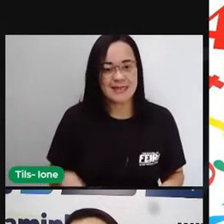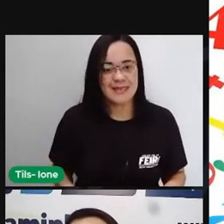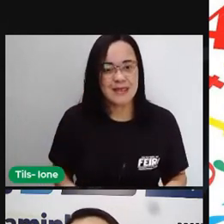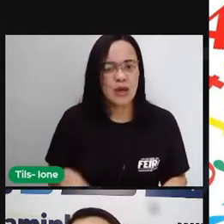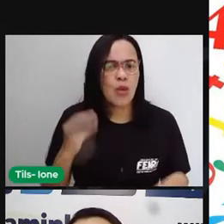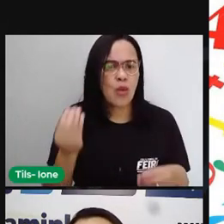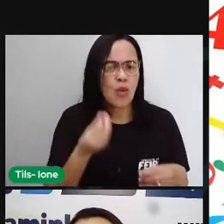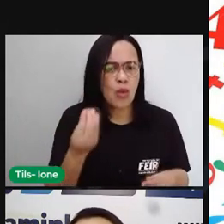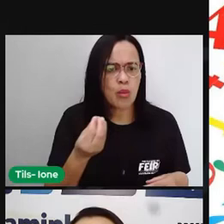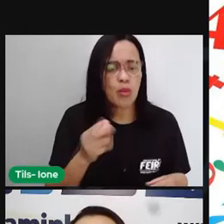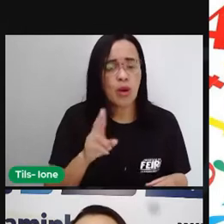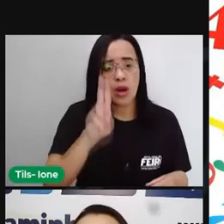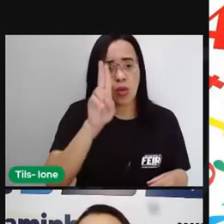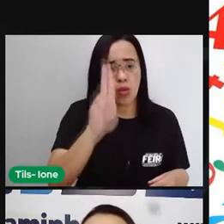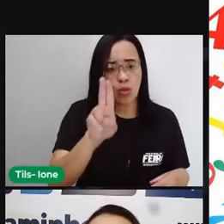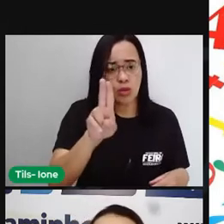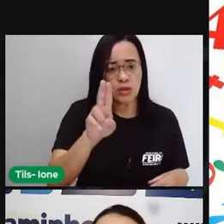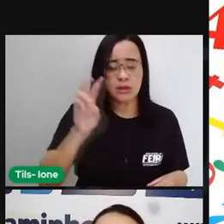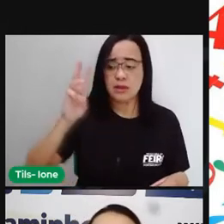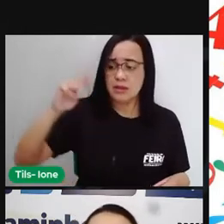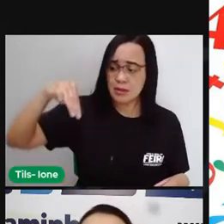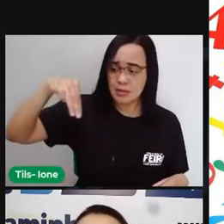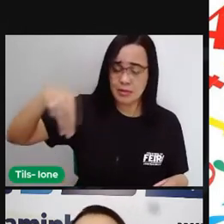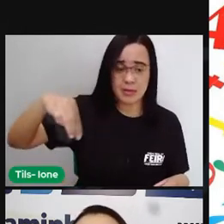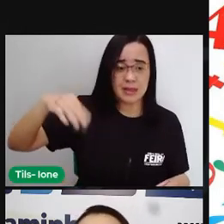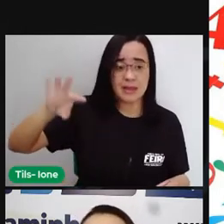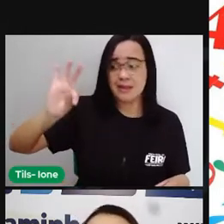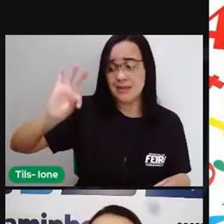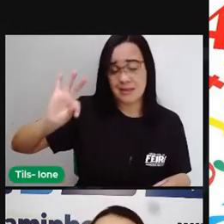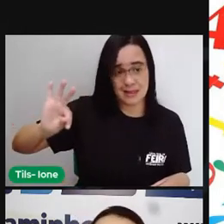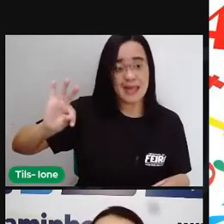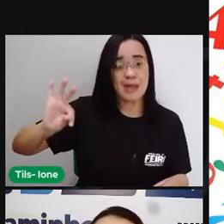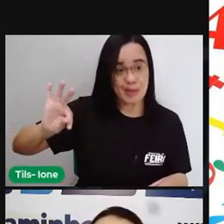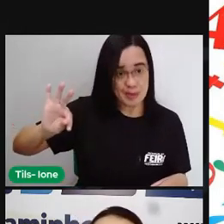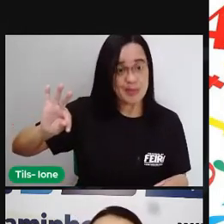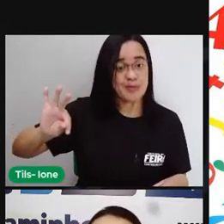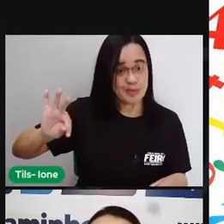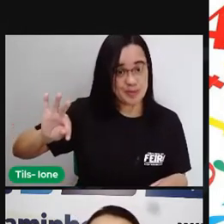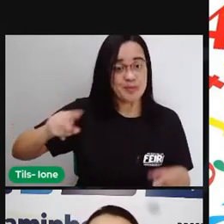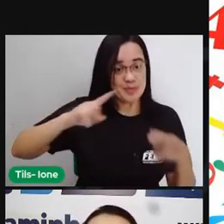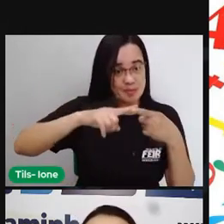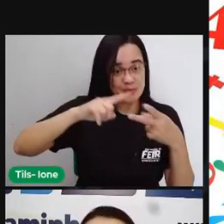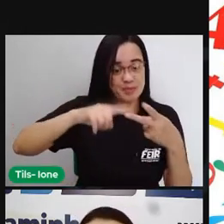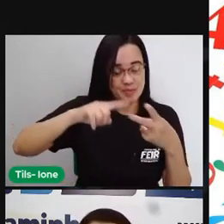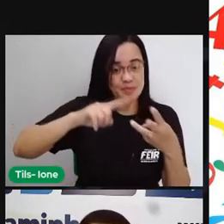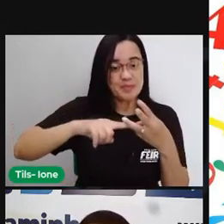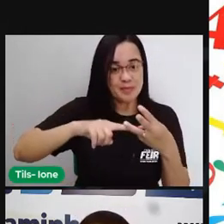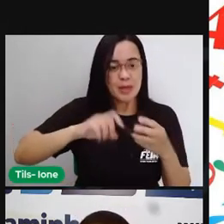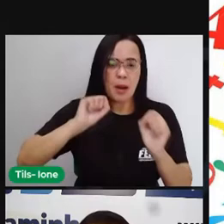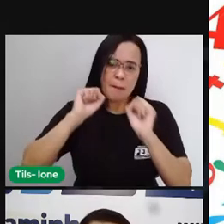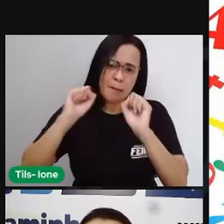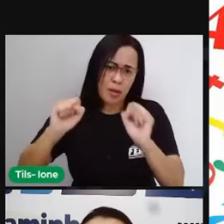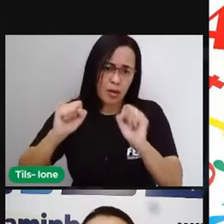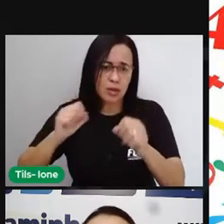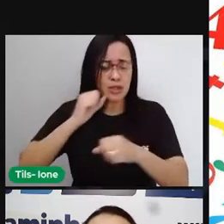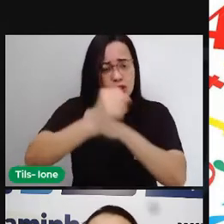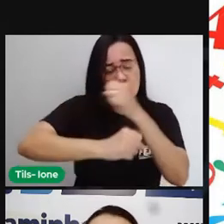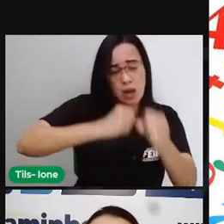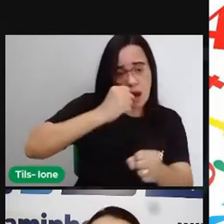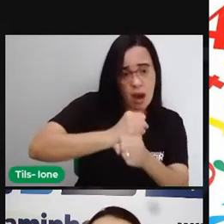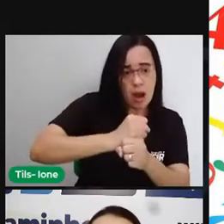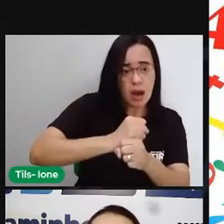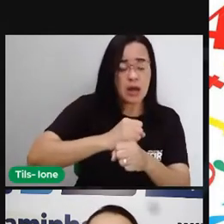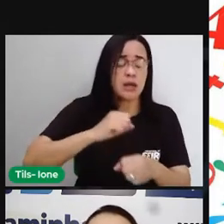já viu aí que o tempo, ele pode ser medido em dias, em anos, em meses, mas também podem ser medidos aí